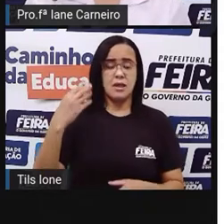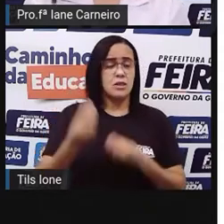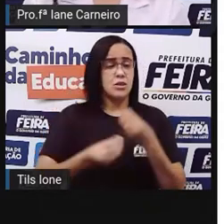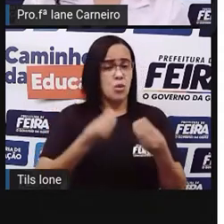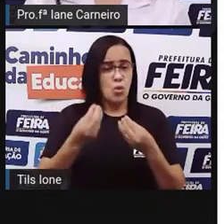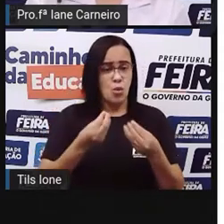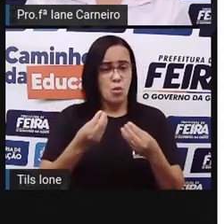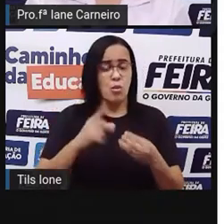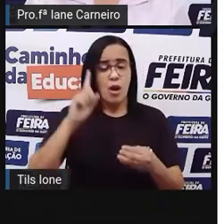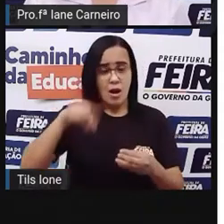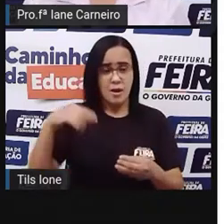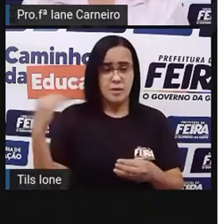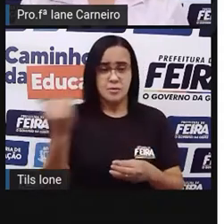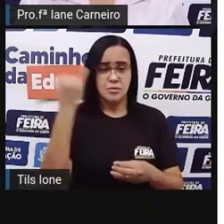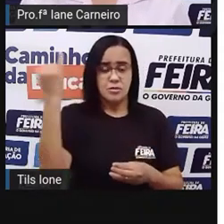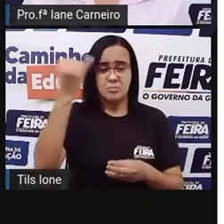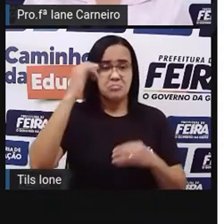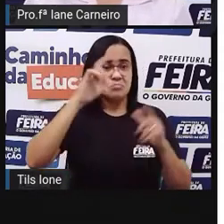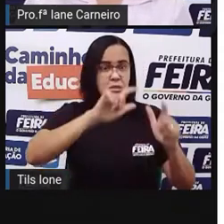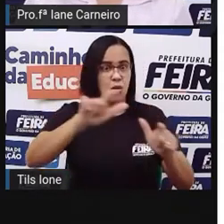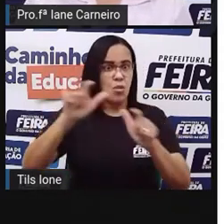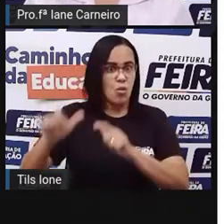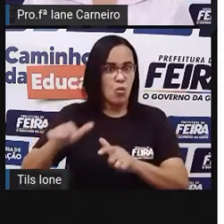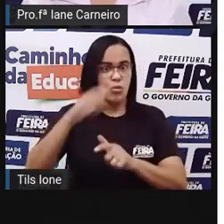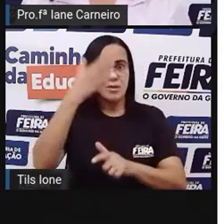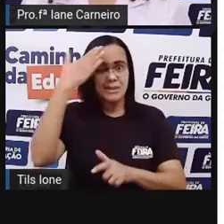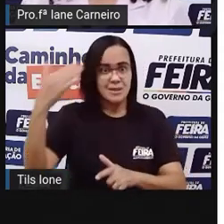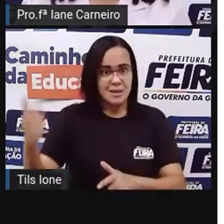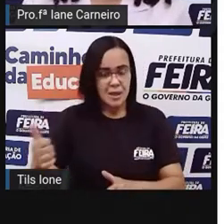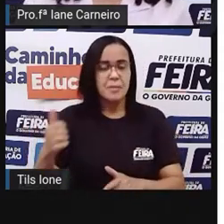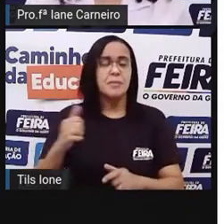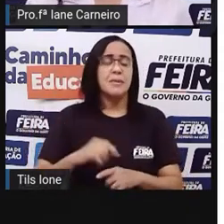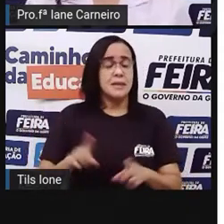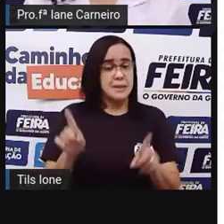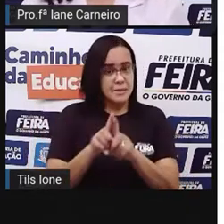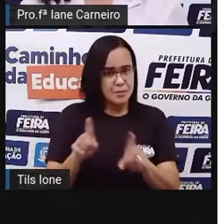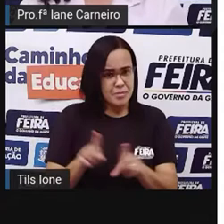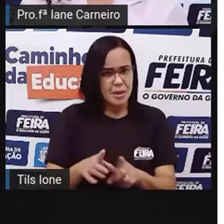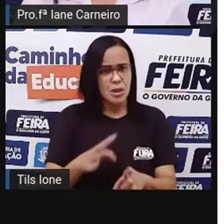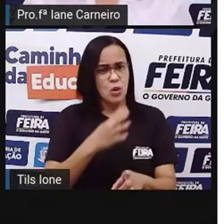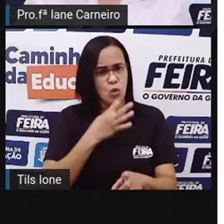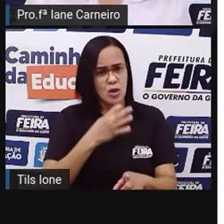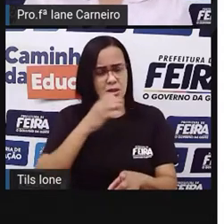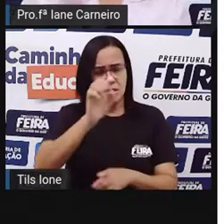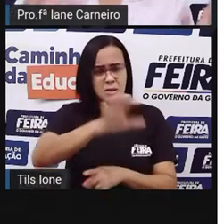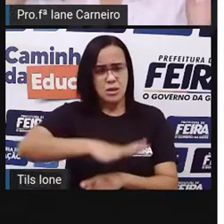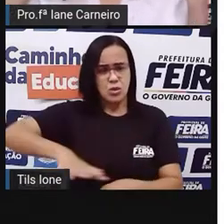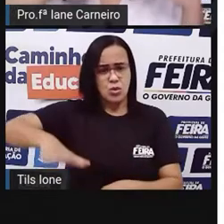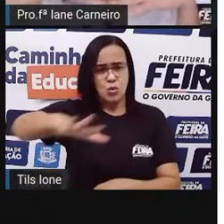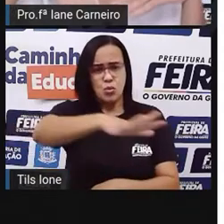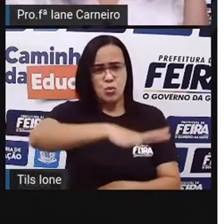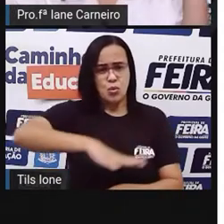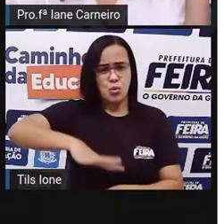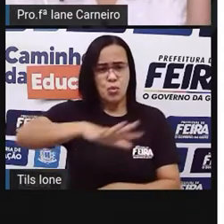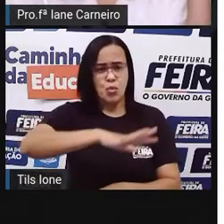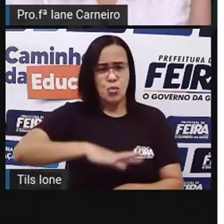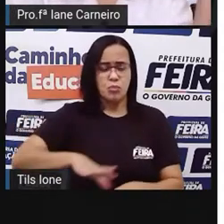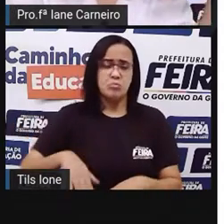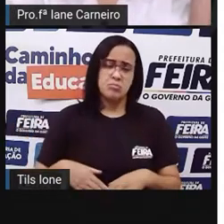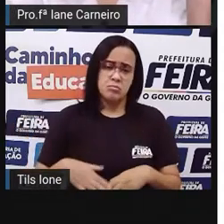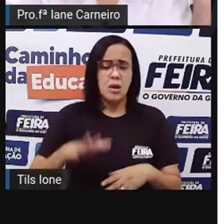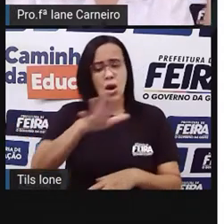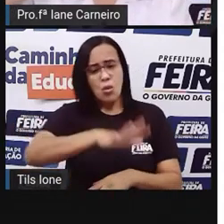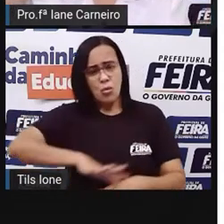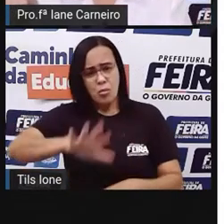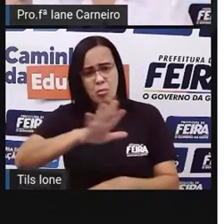localizar, né? Para a gente aprender a se orientar no espaço, né? E o espaço não é o espaço lá que está